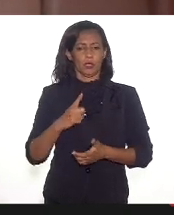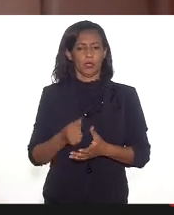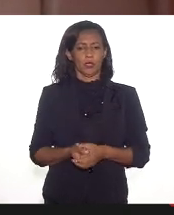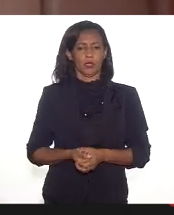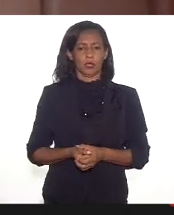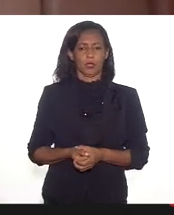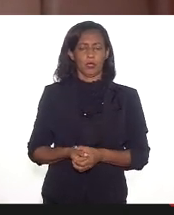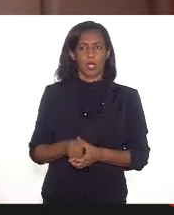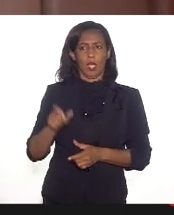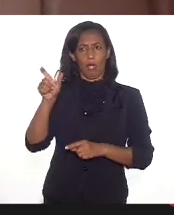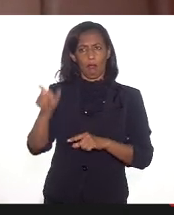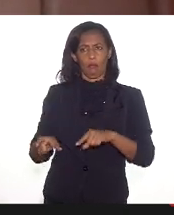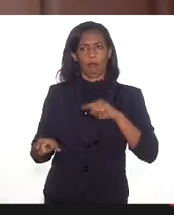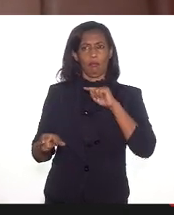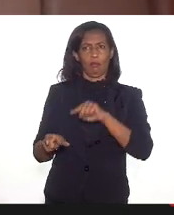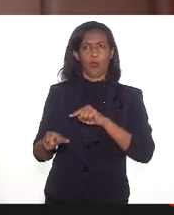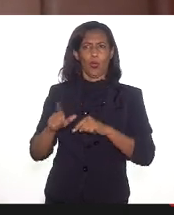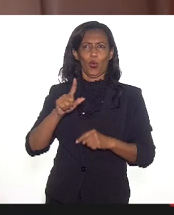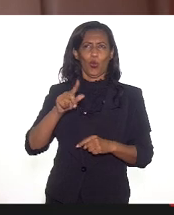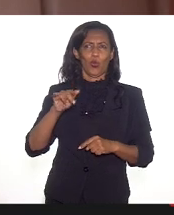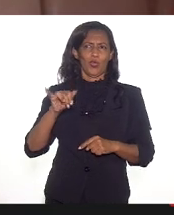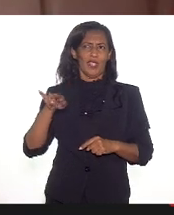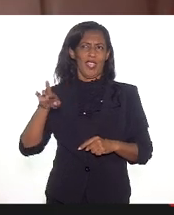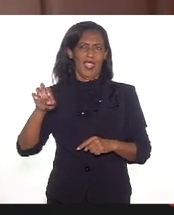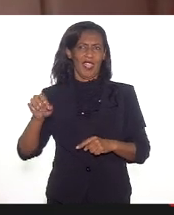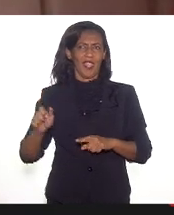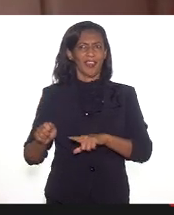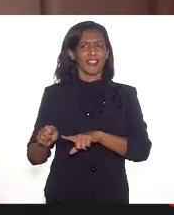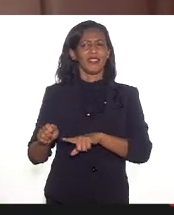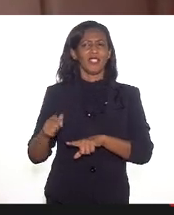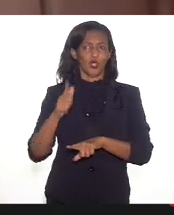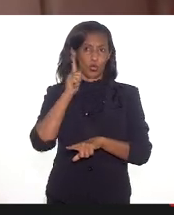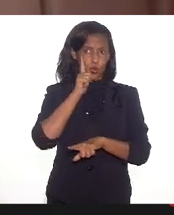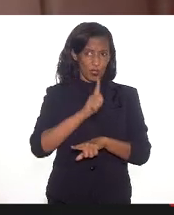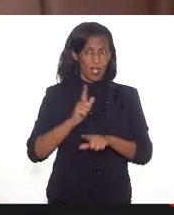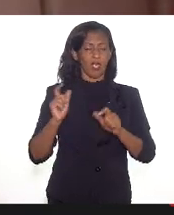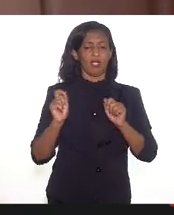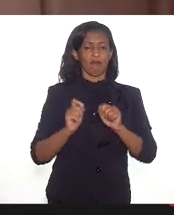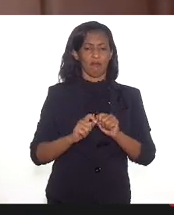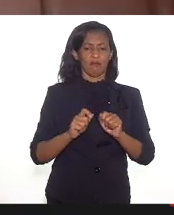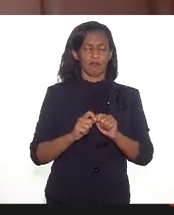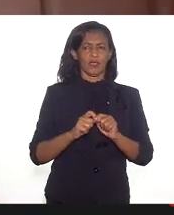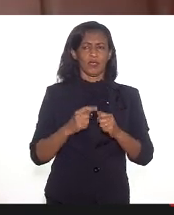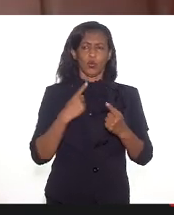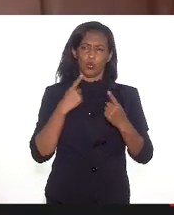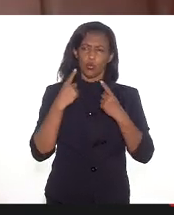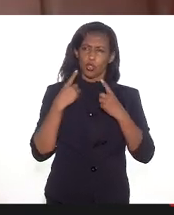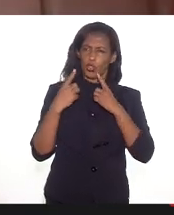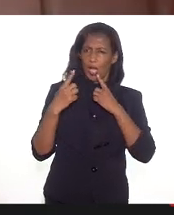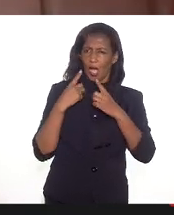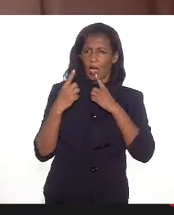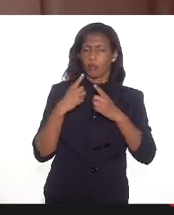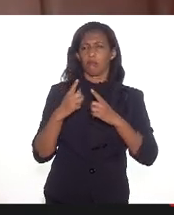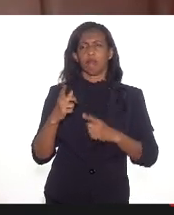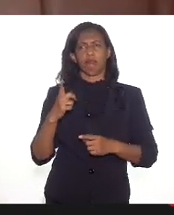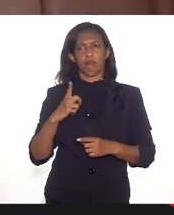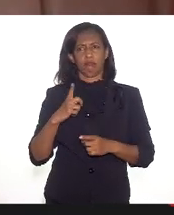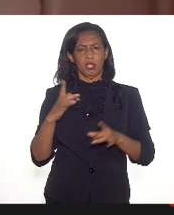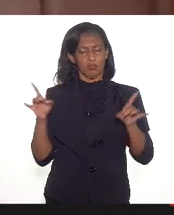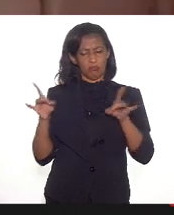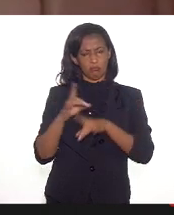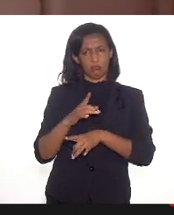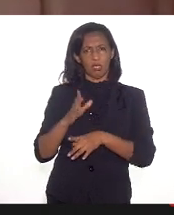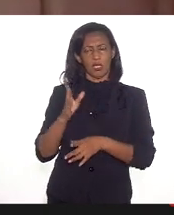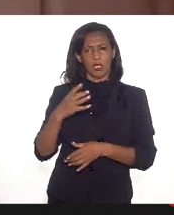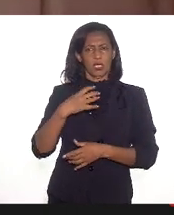na figura da Luciene e tantas outras, a gente consegue fazer um diálogo, né? Que seja profícuo aí